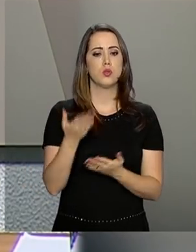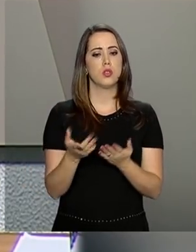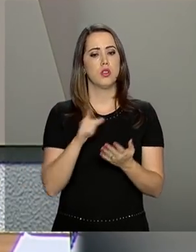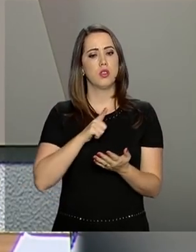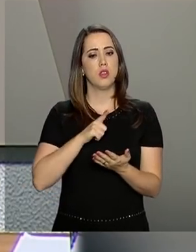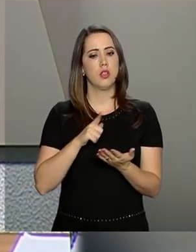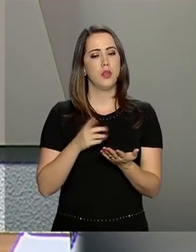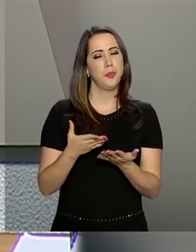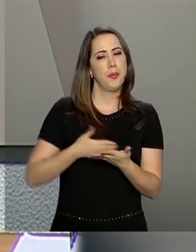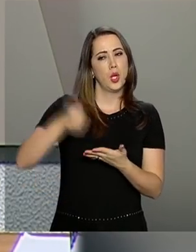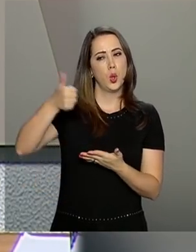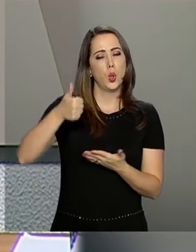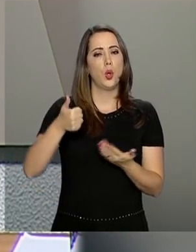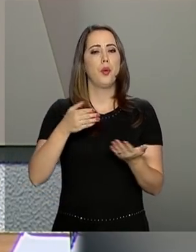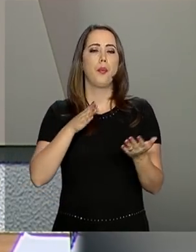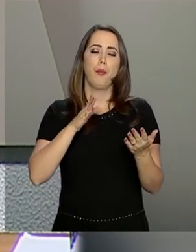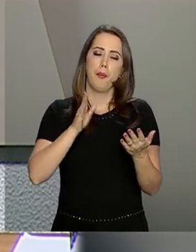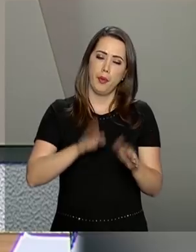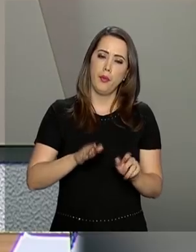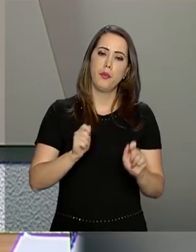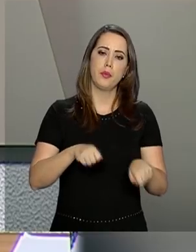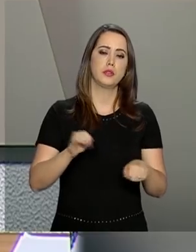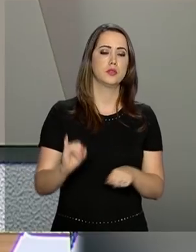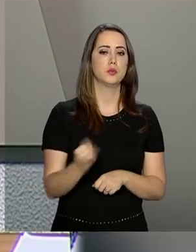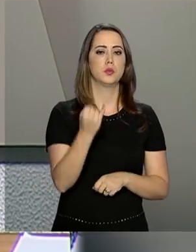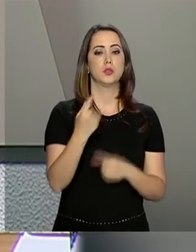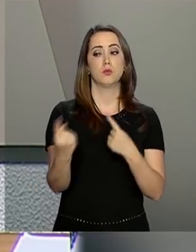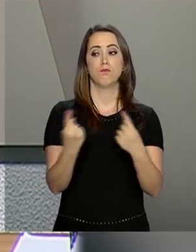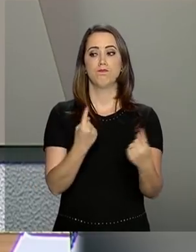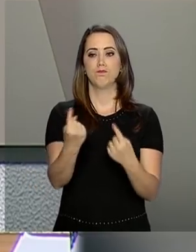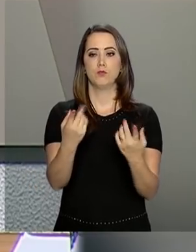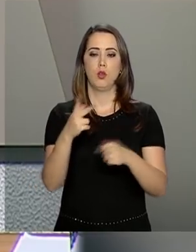daquilo que há a aproveitar em cada relacionamento.